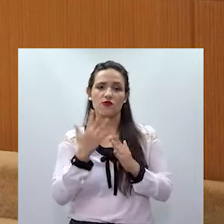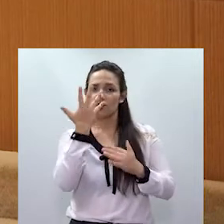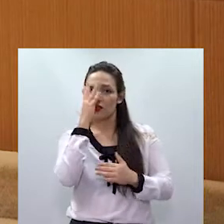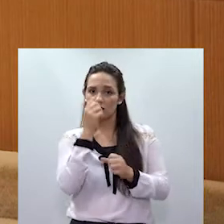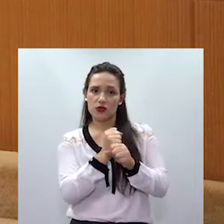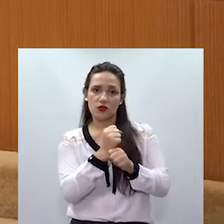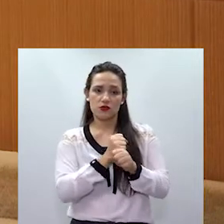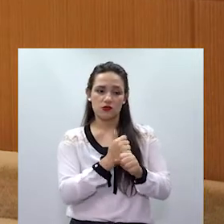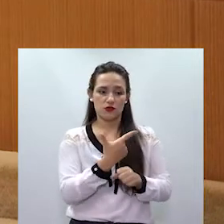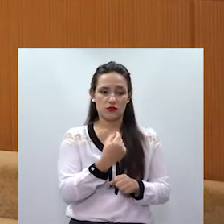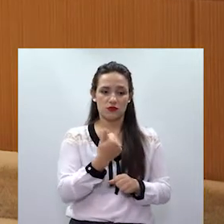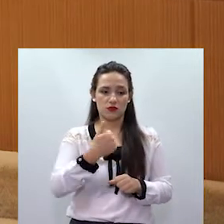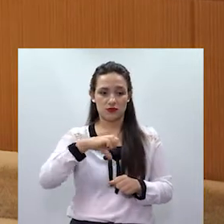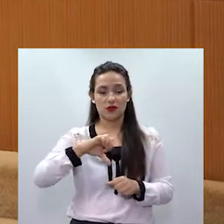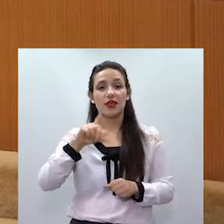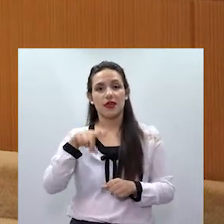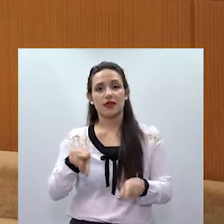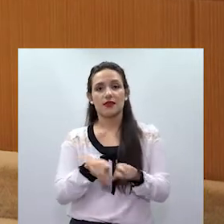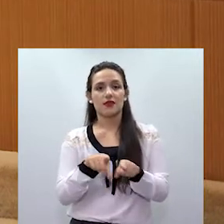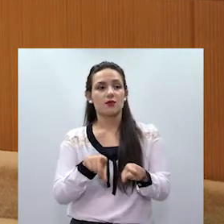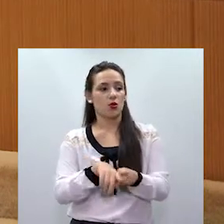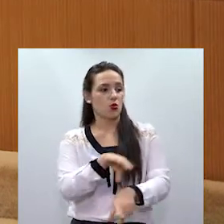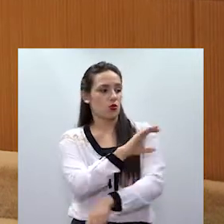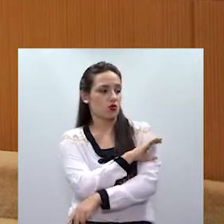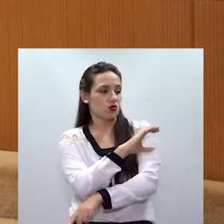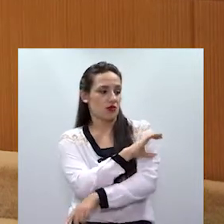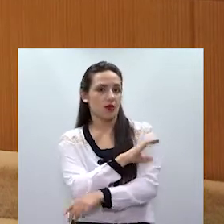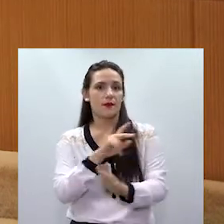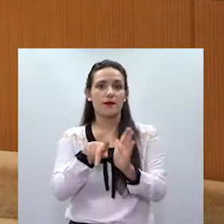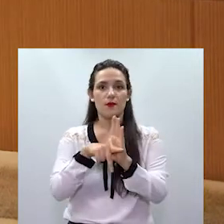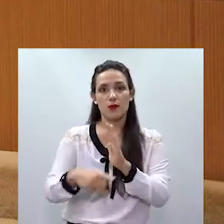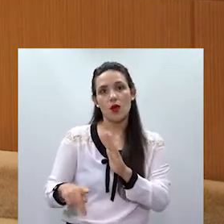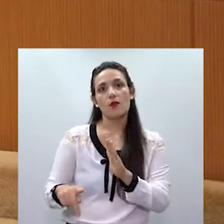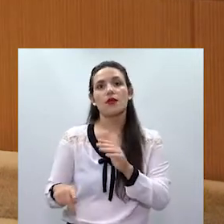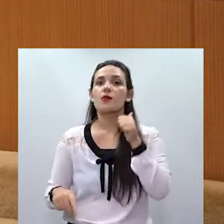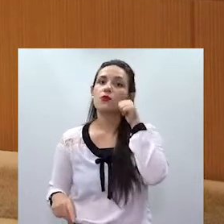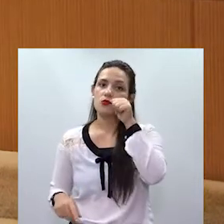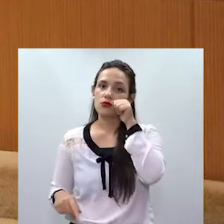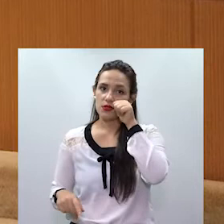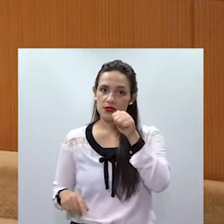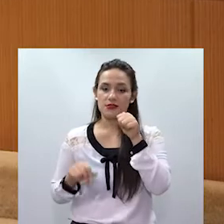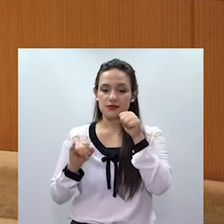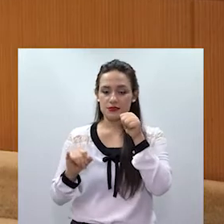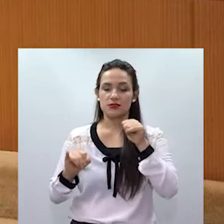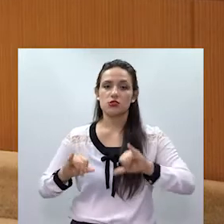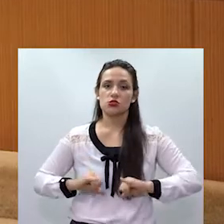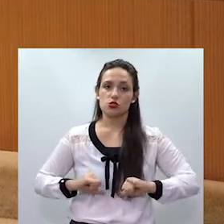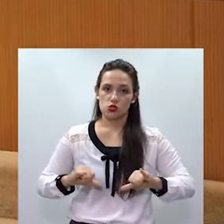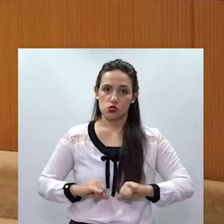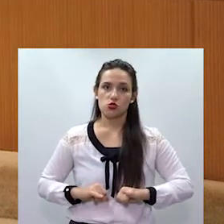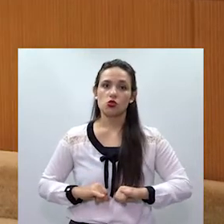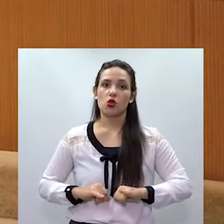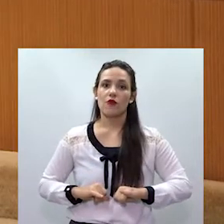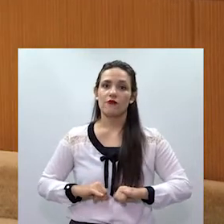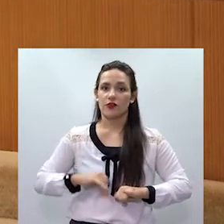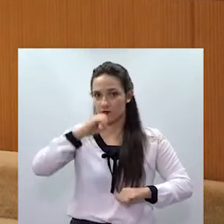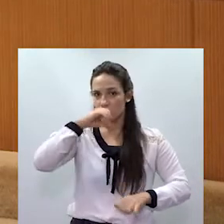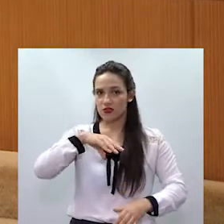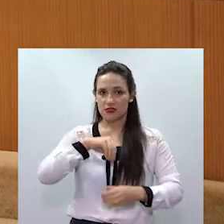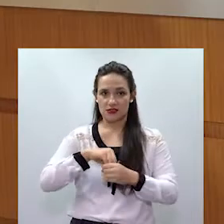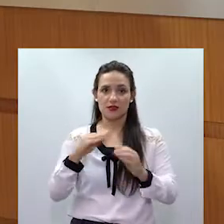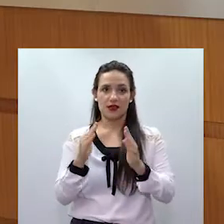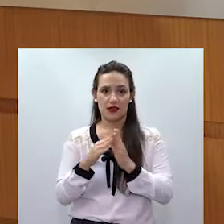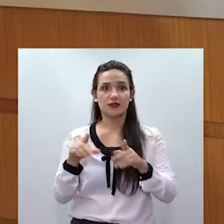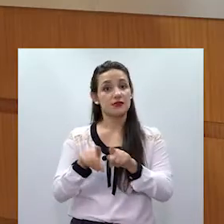também responde pela Coordenadoria Estadual da Mulher em Situação de Violência Doméstica e